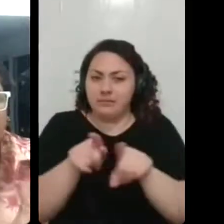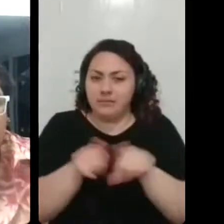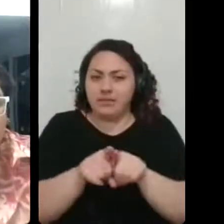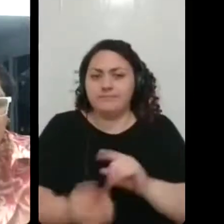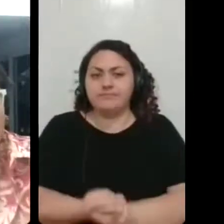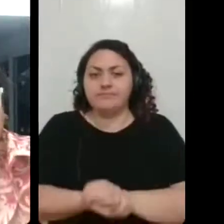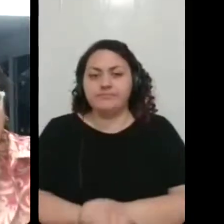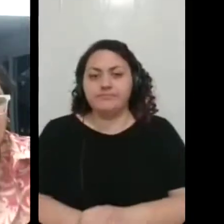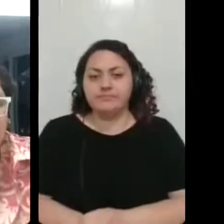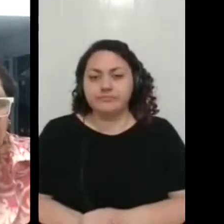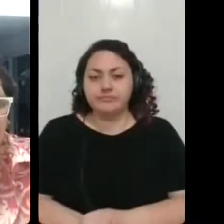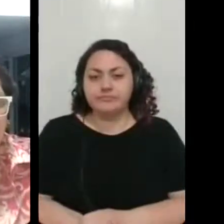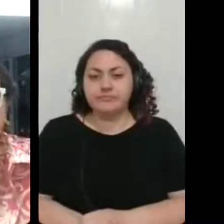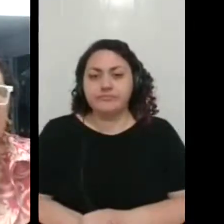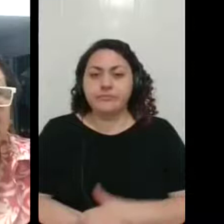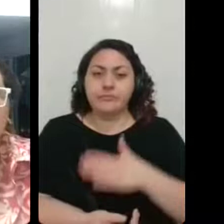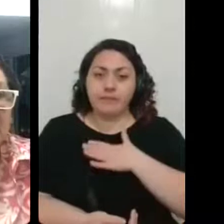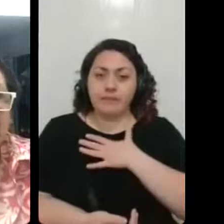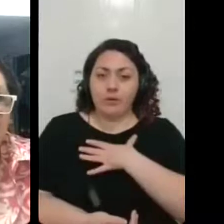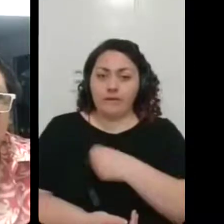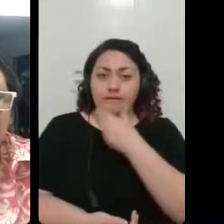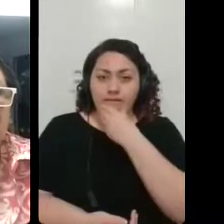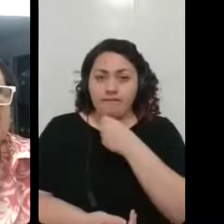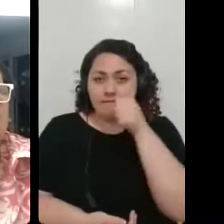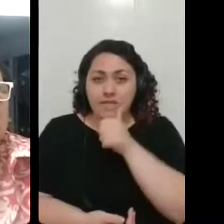meus filhos tiveram um sofrimento muito grande